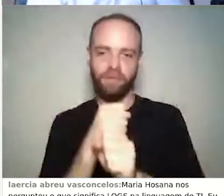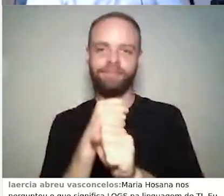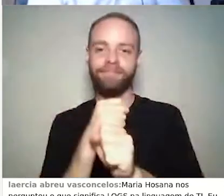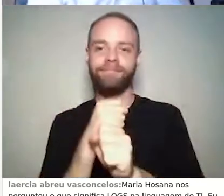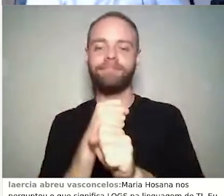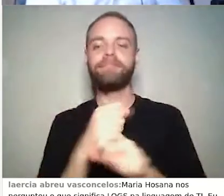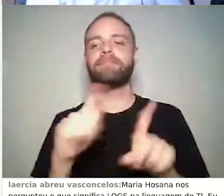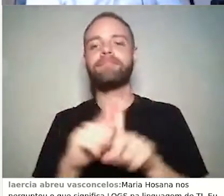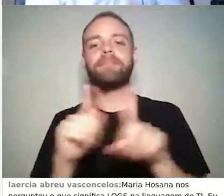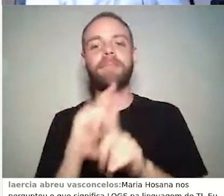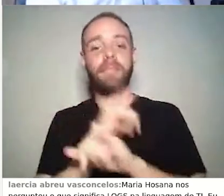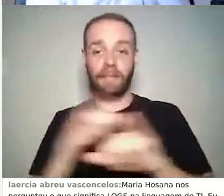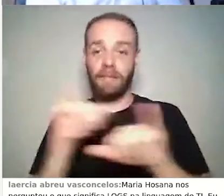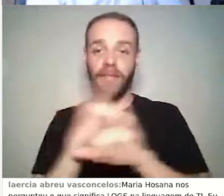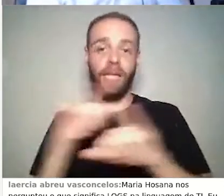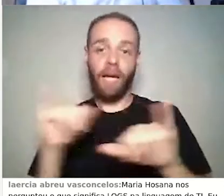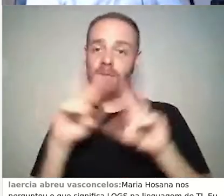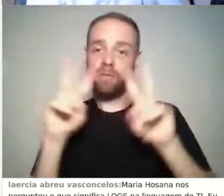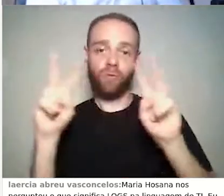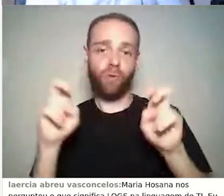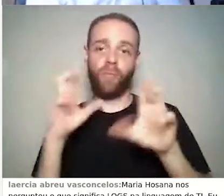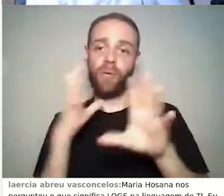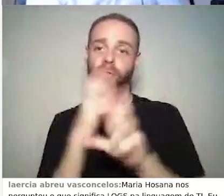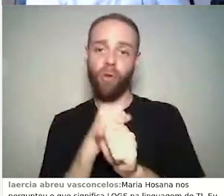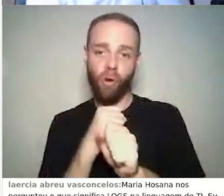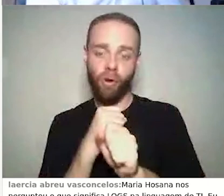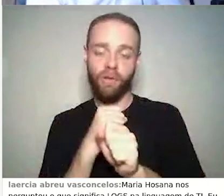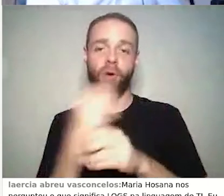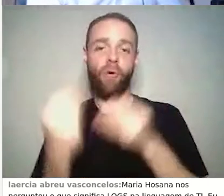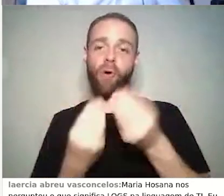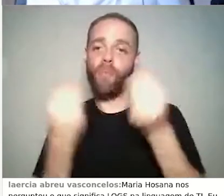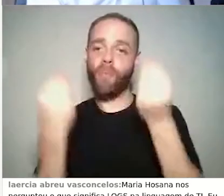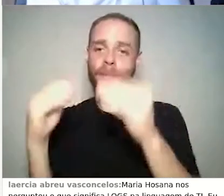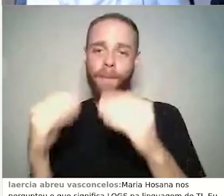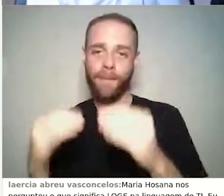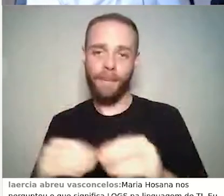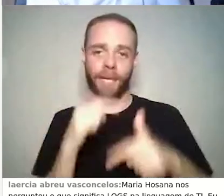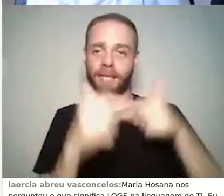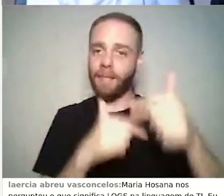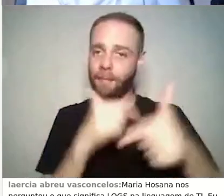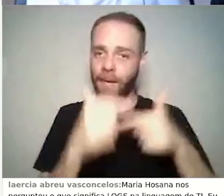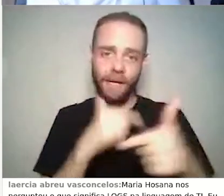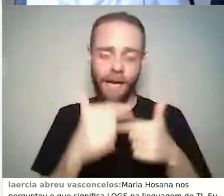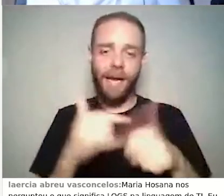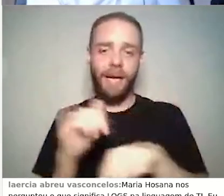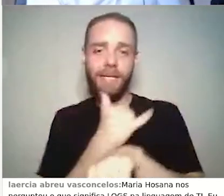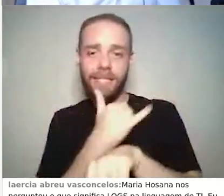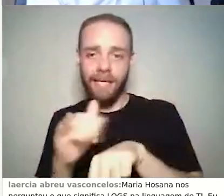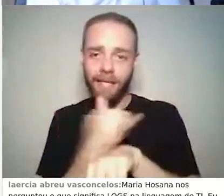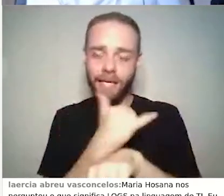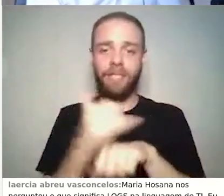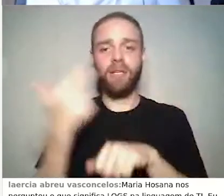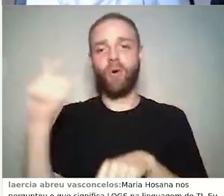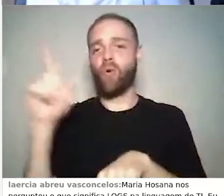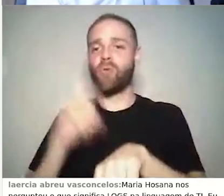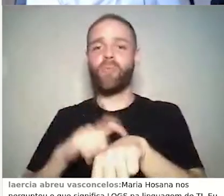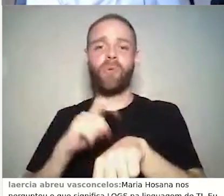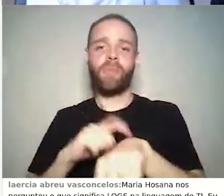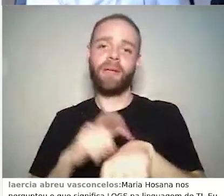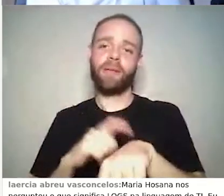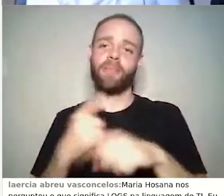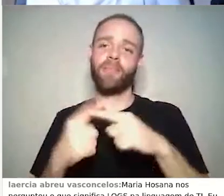sobre notas é isso, agora para a gente falar de notas, de como lançar e como trabalhar com as notas, de fato seria um outro momento, porque é bem